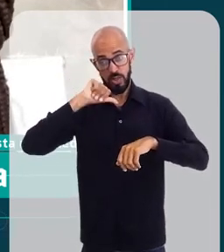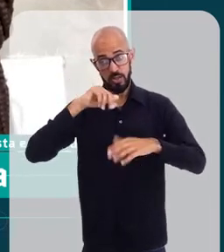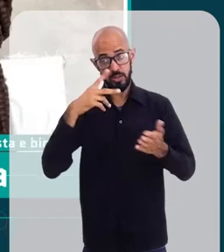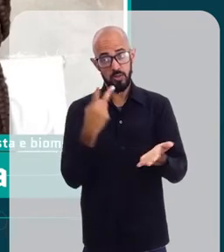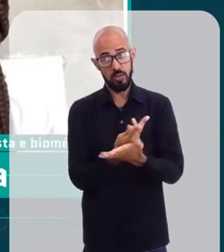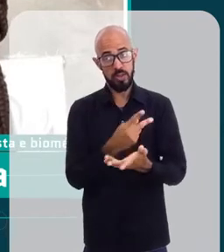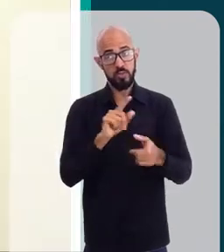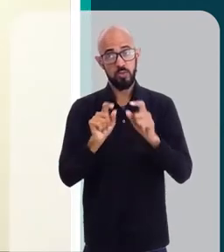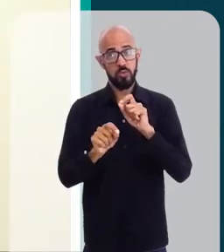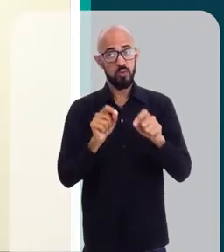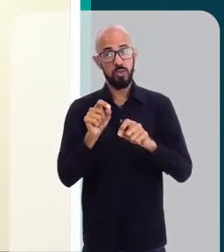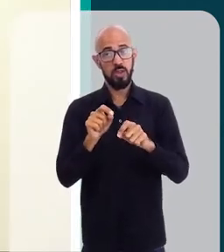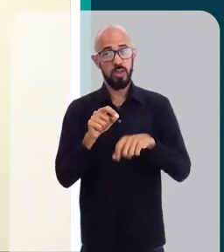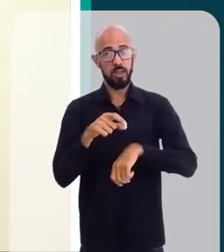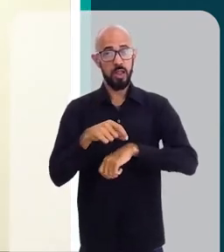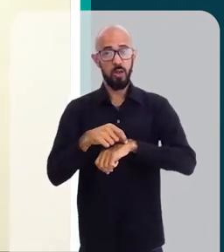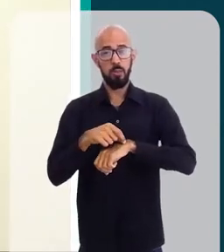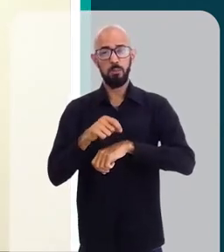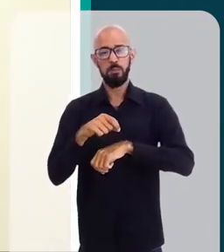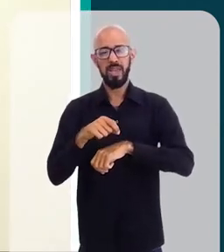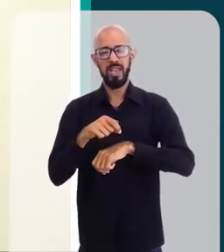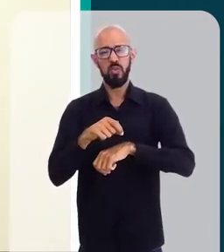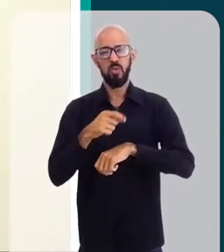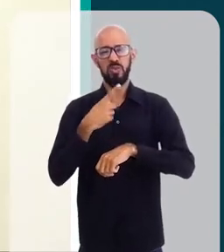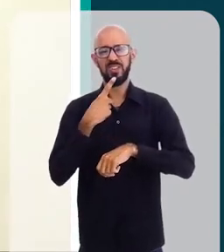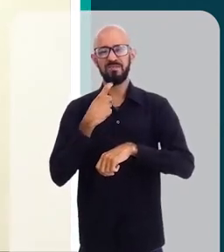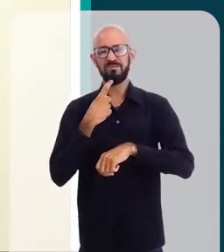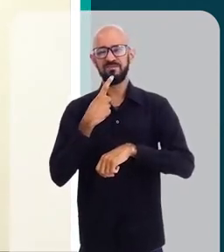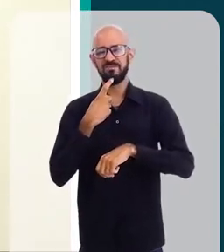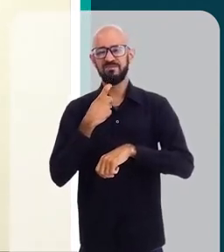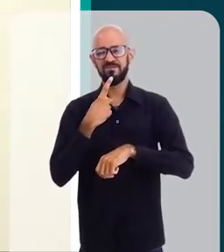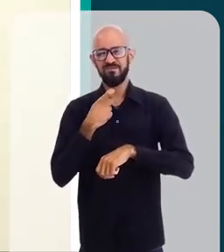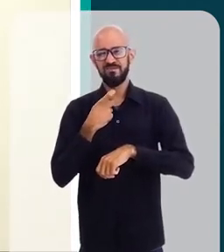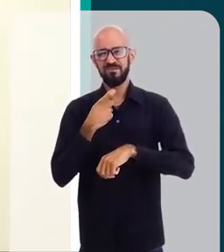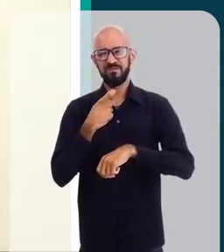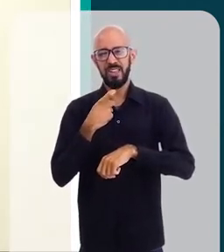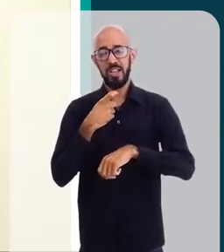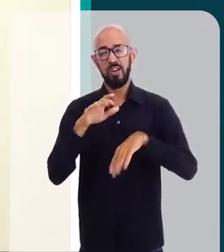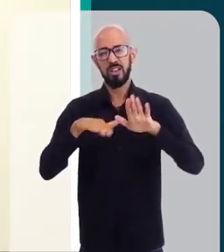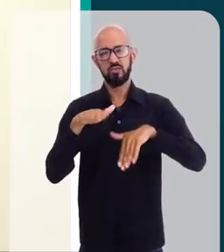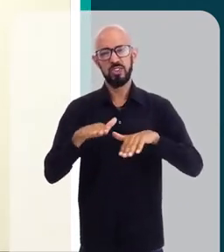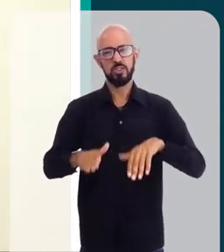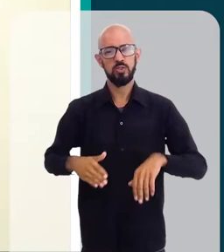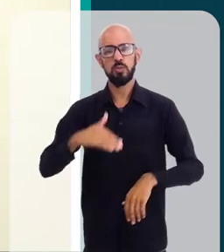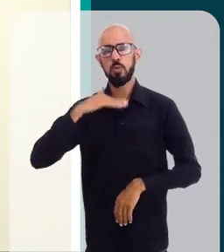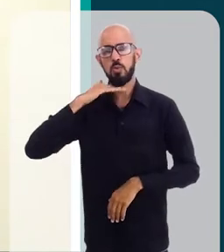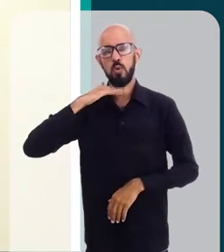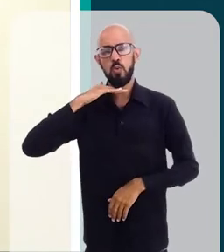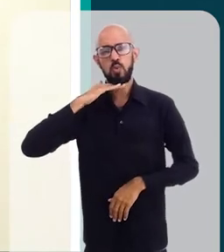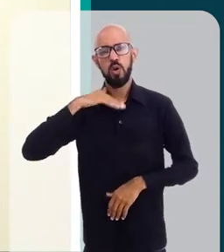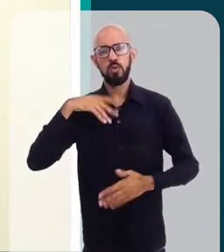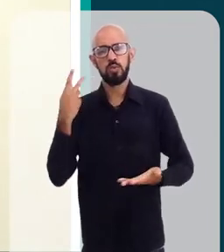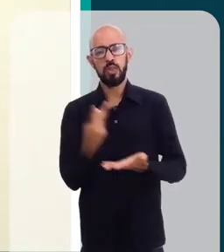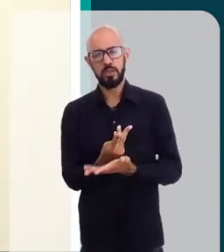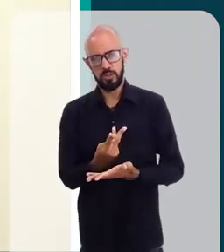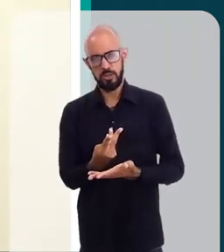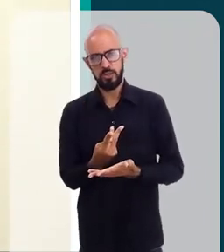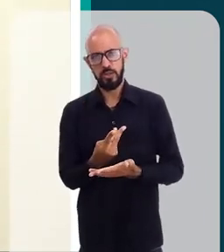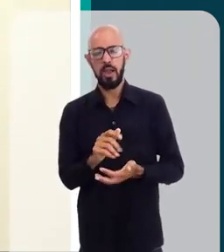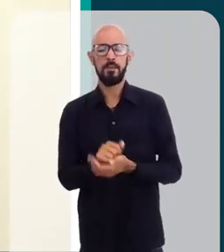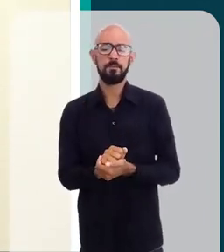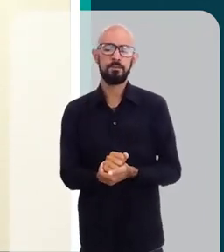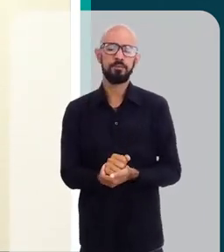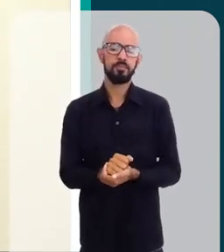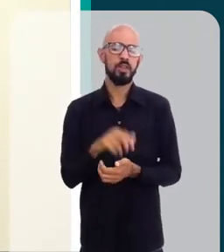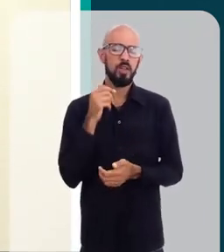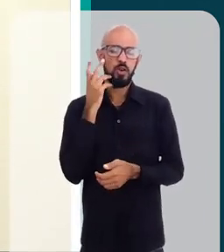as mulheres, de pelinhos encravados no bumbum. Então, é uma queixa